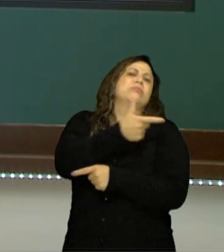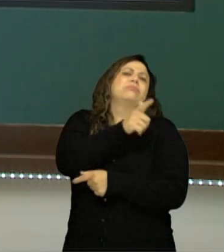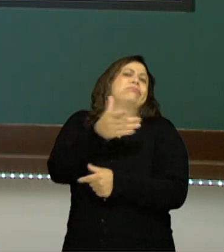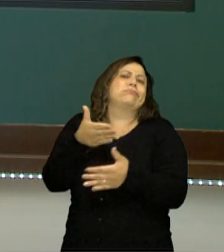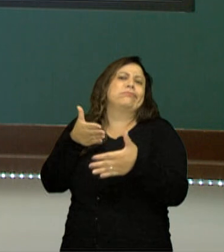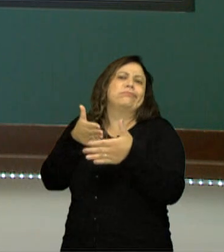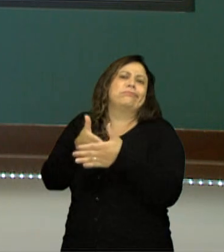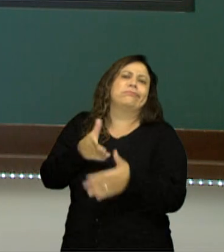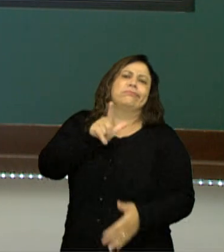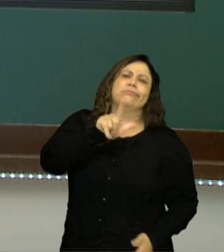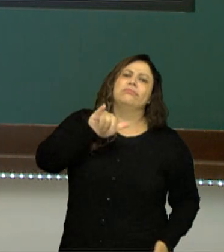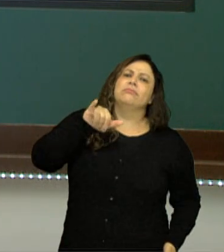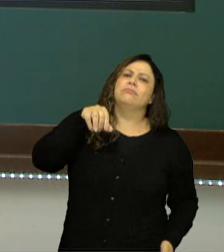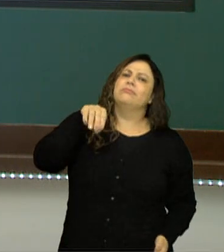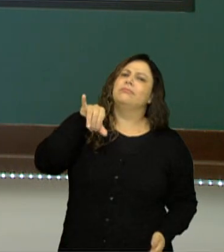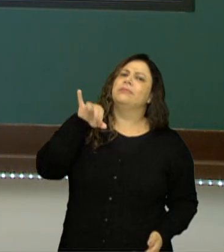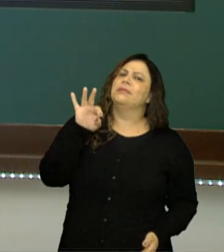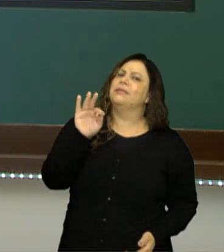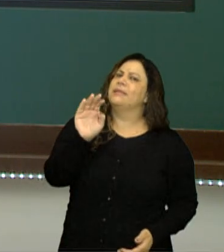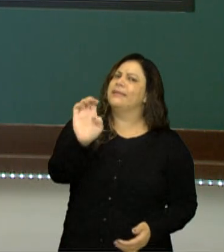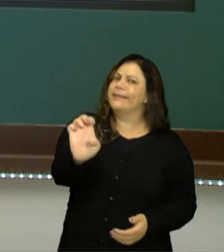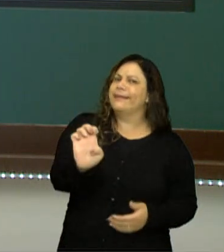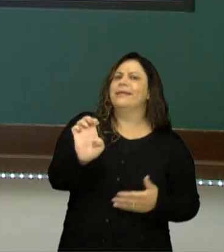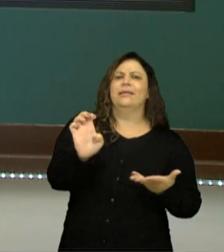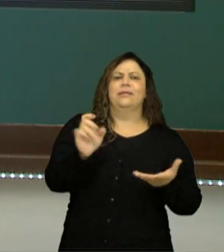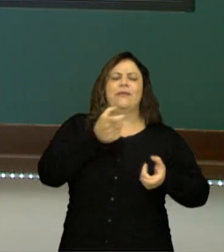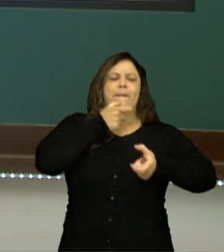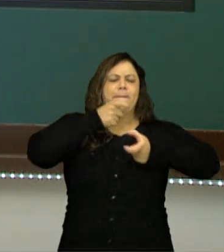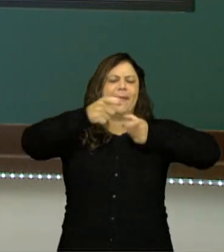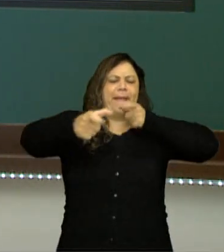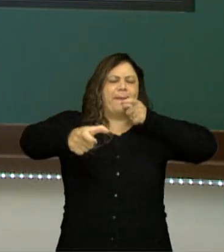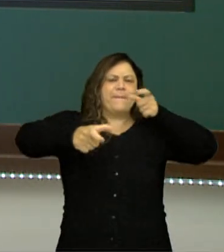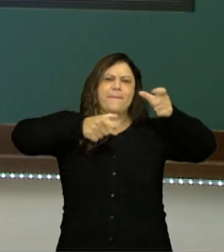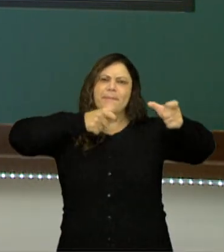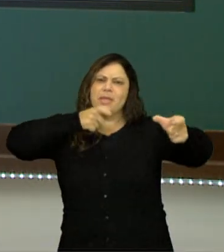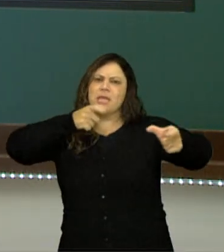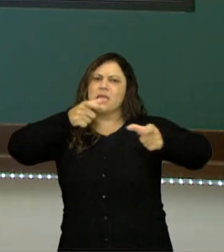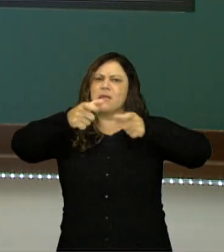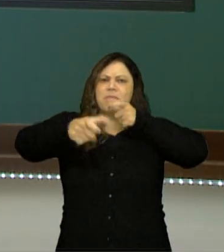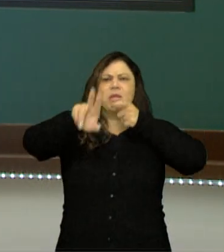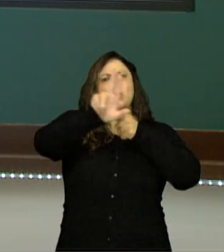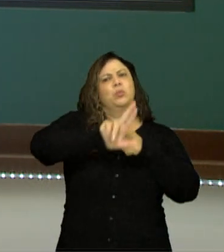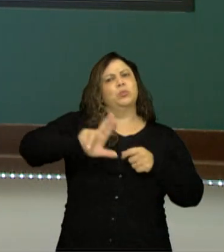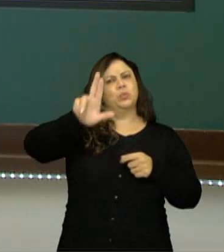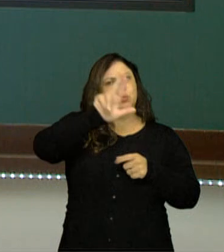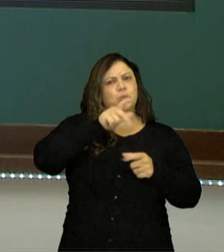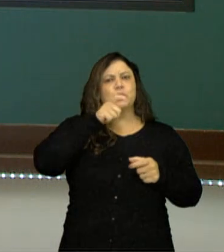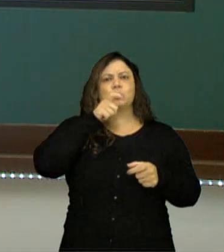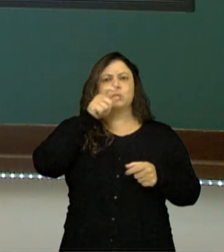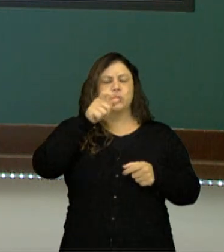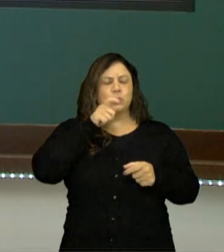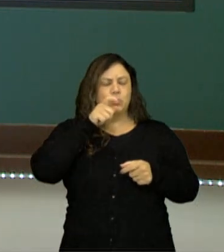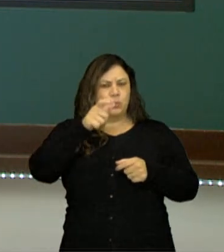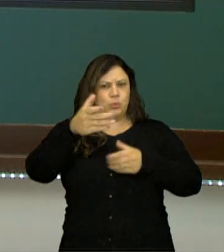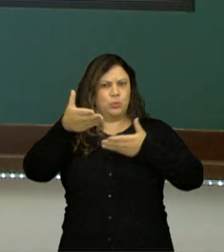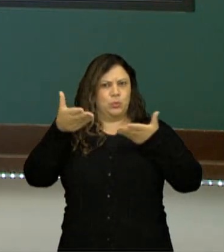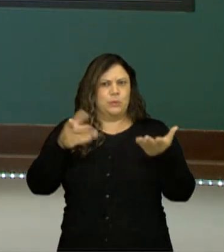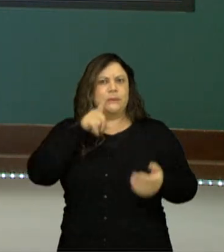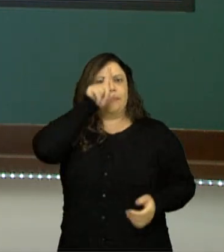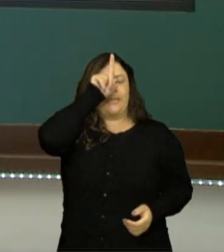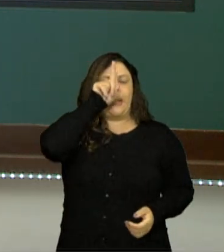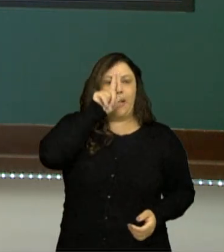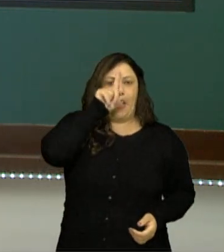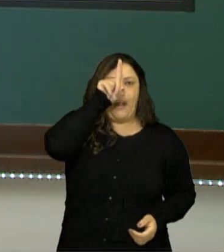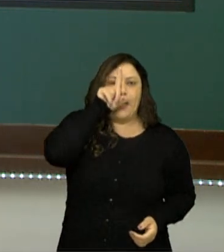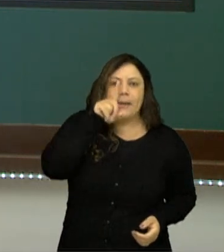né? Nas suas palavras. Ele usou palavras ali que trouxe um perigo